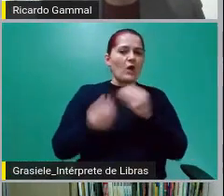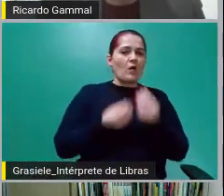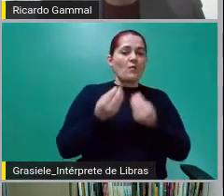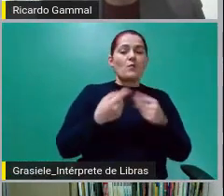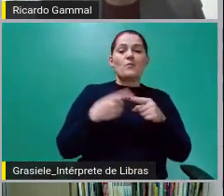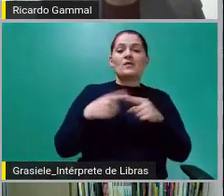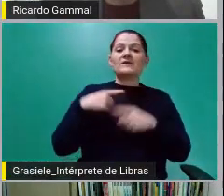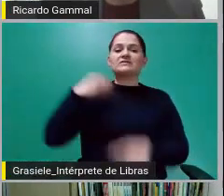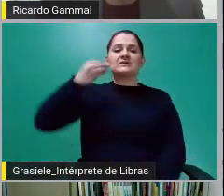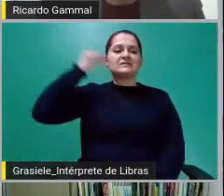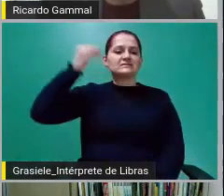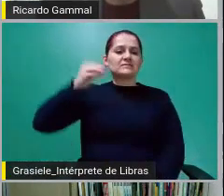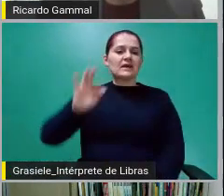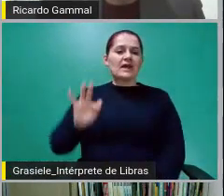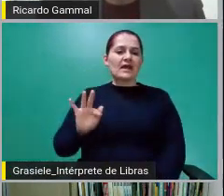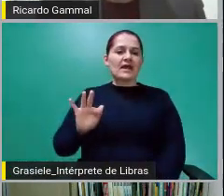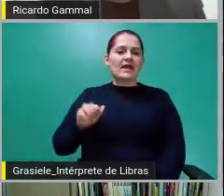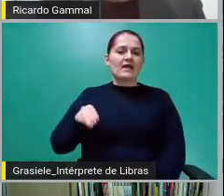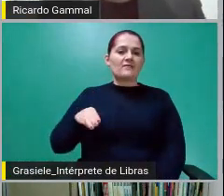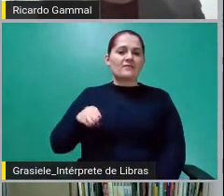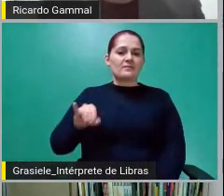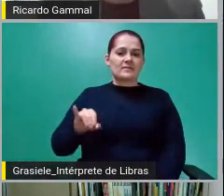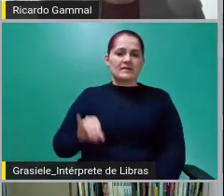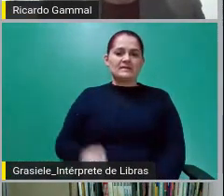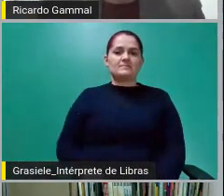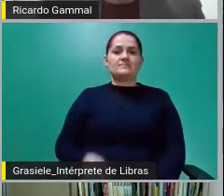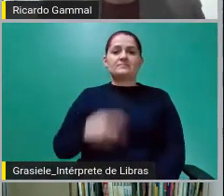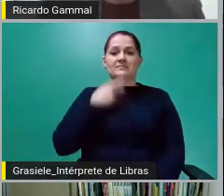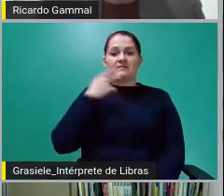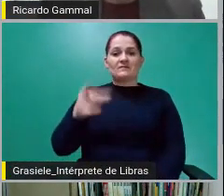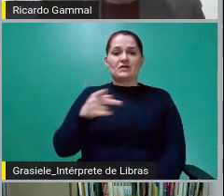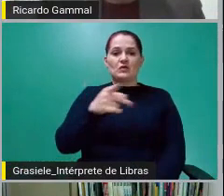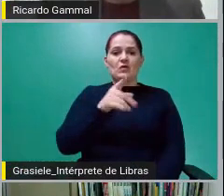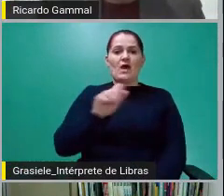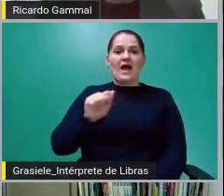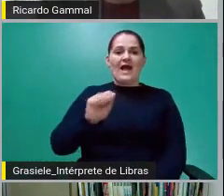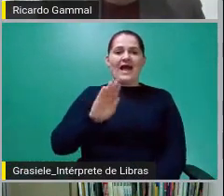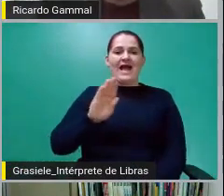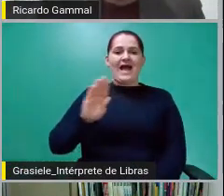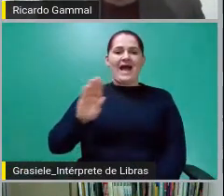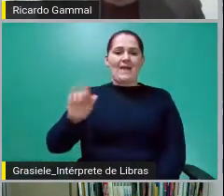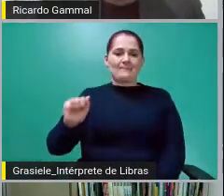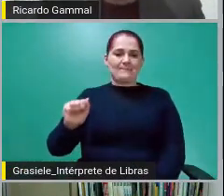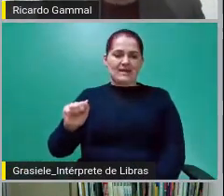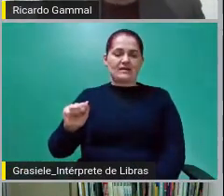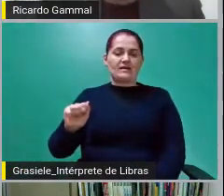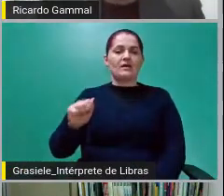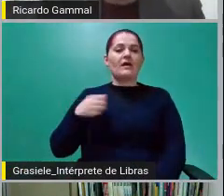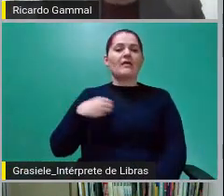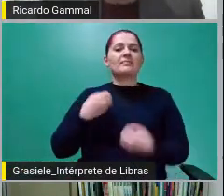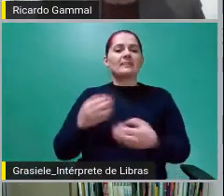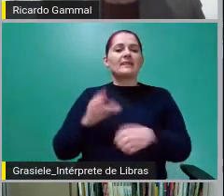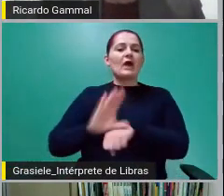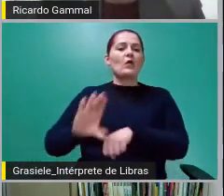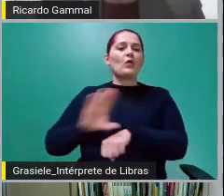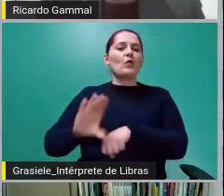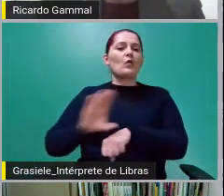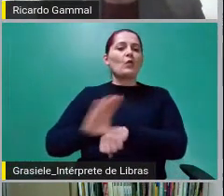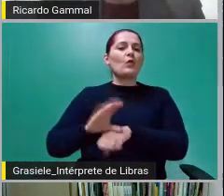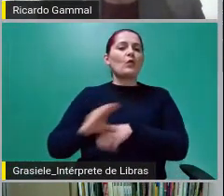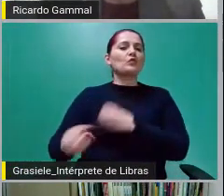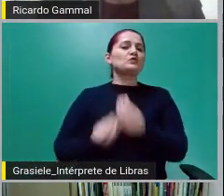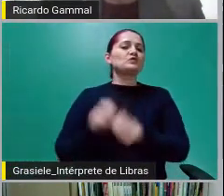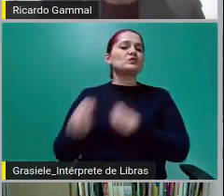consultoria aí dava cursos. Olha lá, consultoria sobre estruturação de debêntures nos estados e